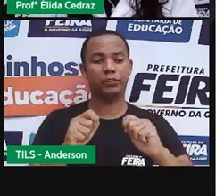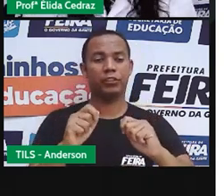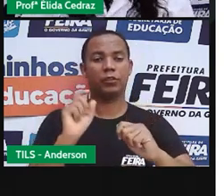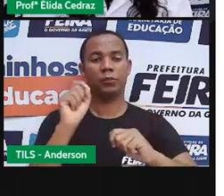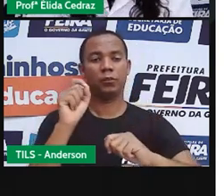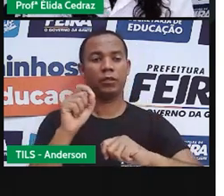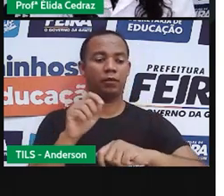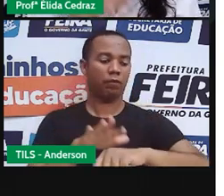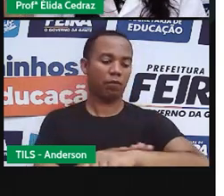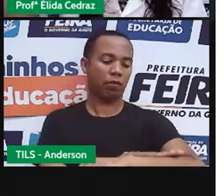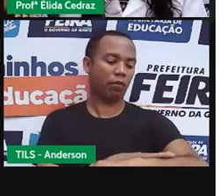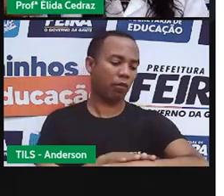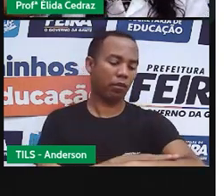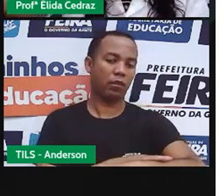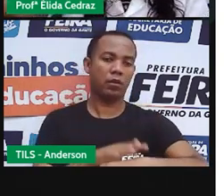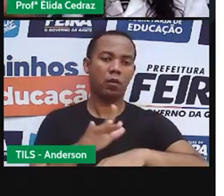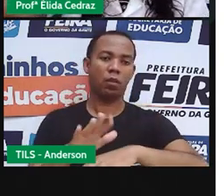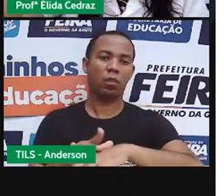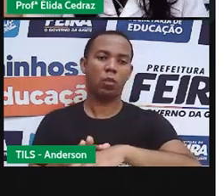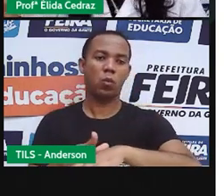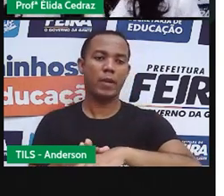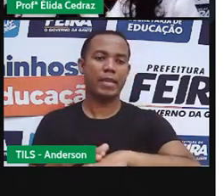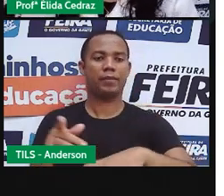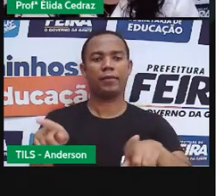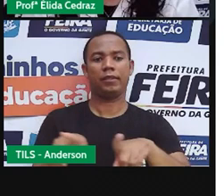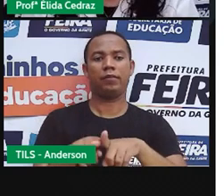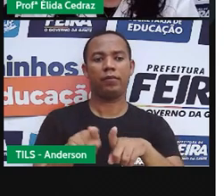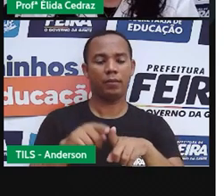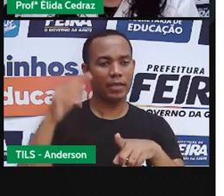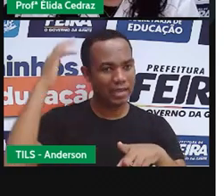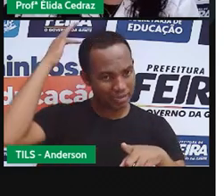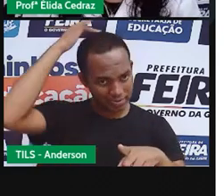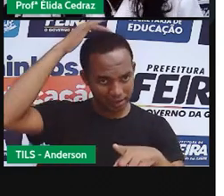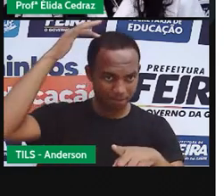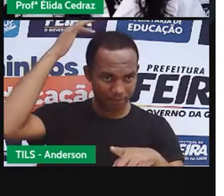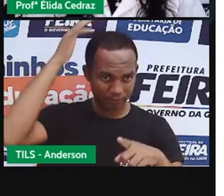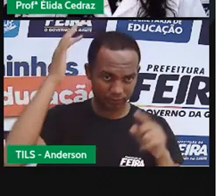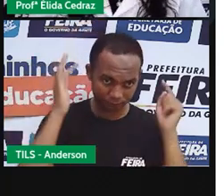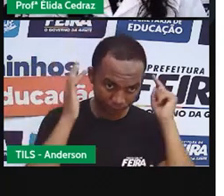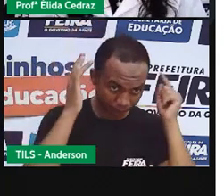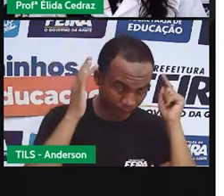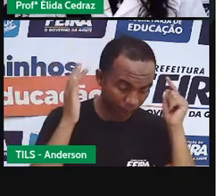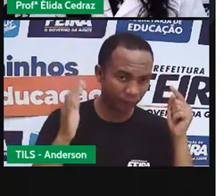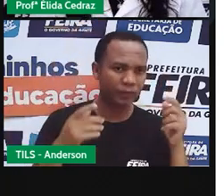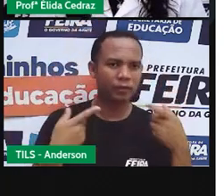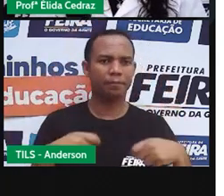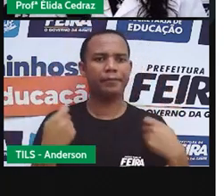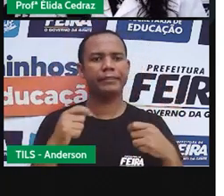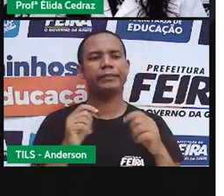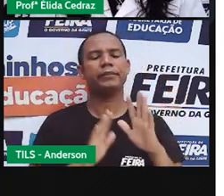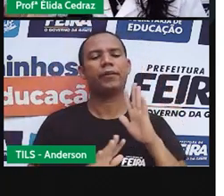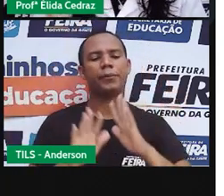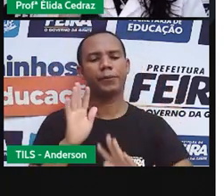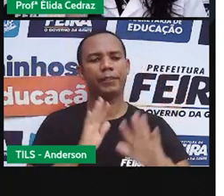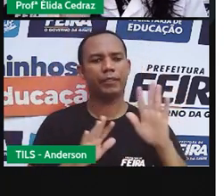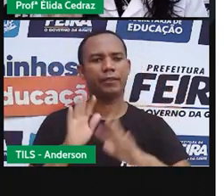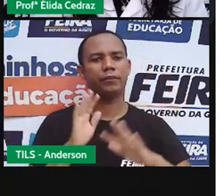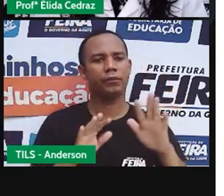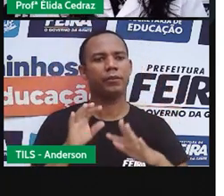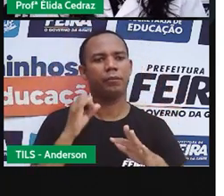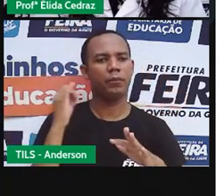lesões. Tanto na pele, olha, quanto no couro cabeludo. Por isso que nós precisamos tomar cuidado,